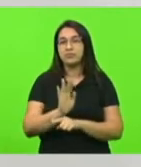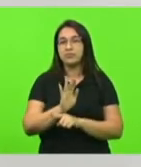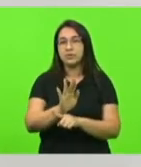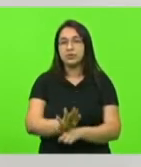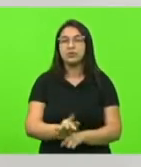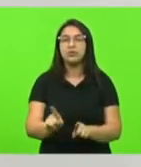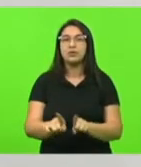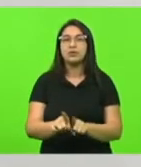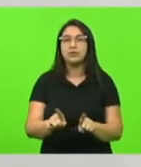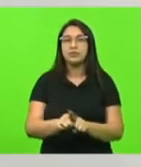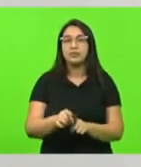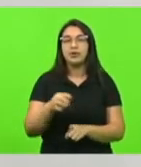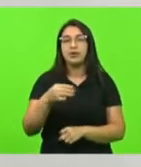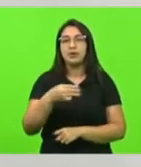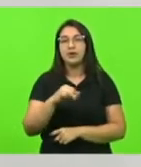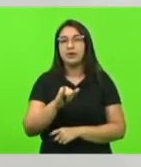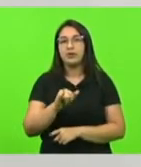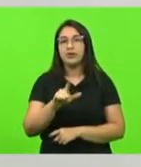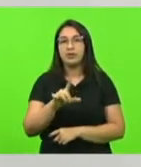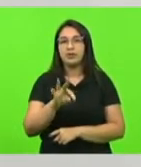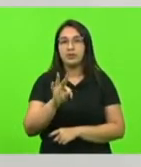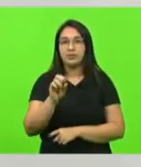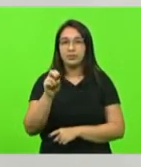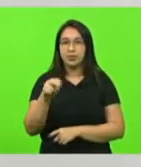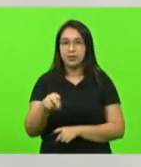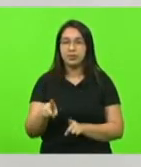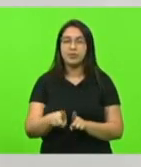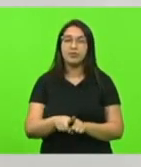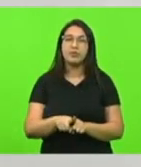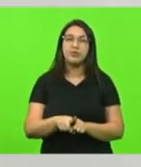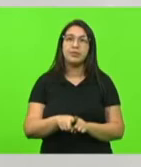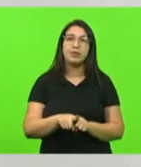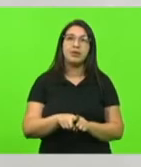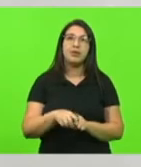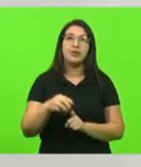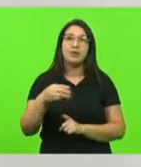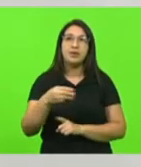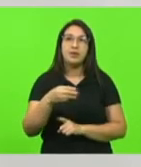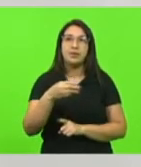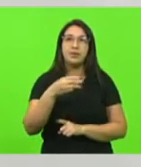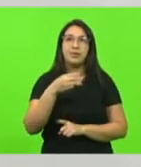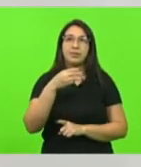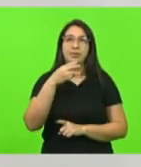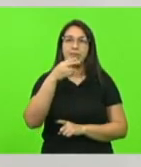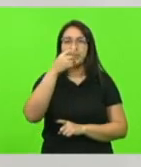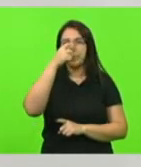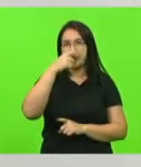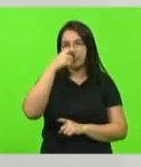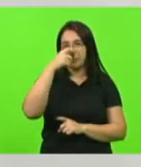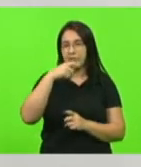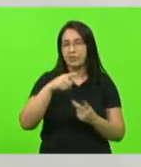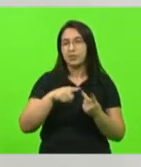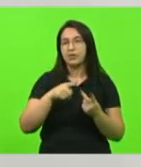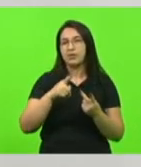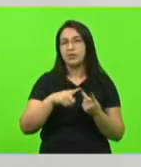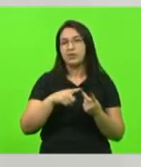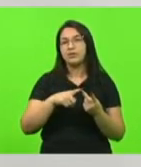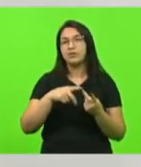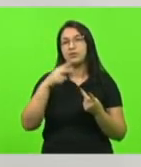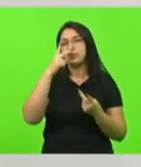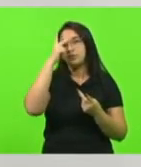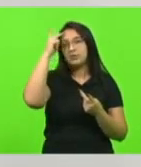Milton Obos o deputado Maurício Clodilar o deputado doutor Vicente Caropreso